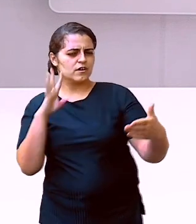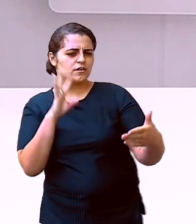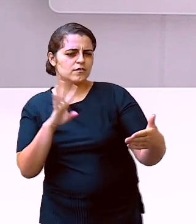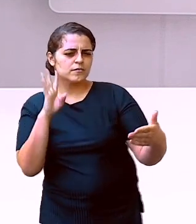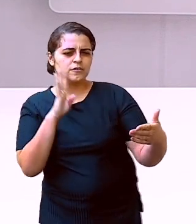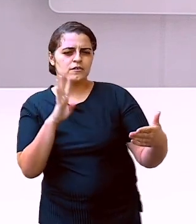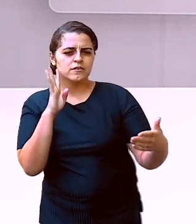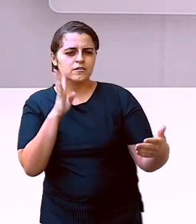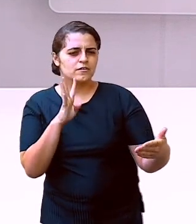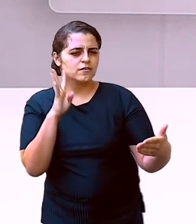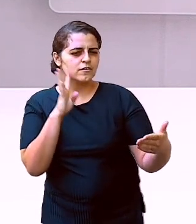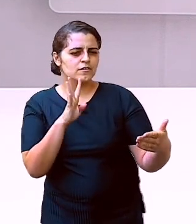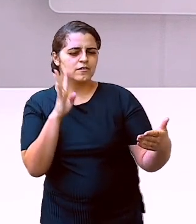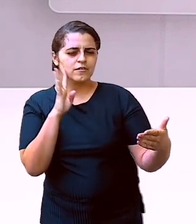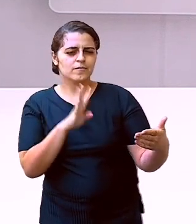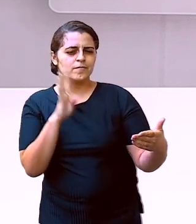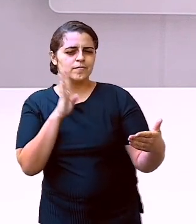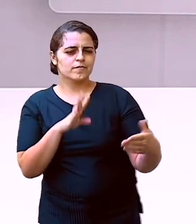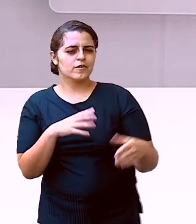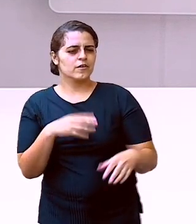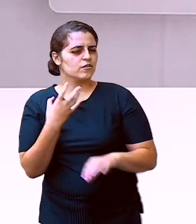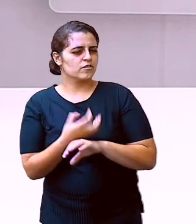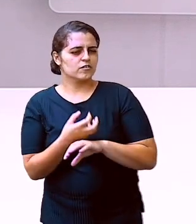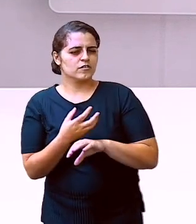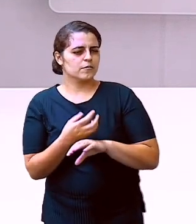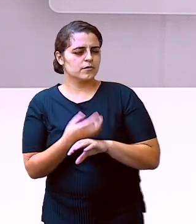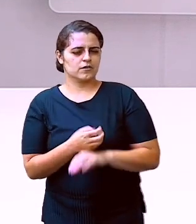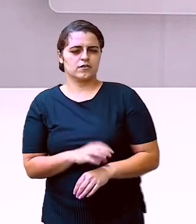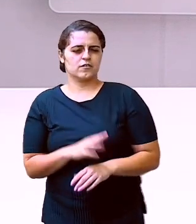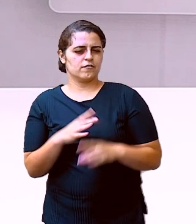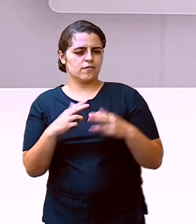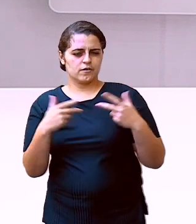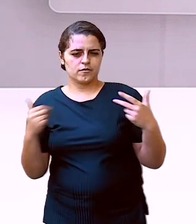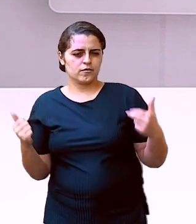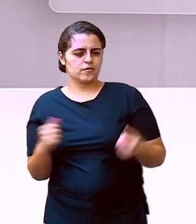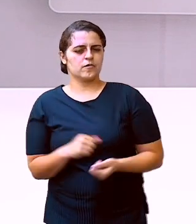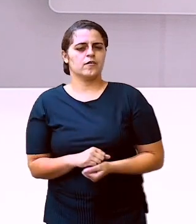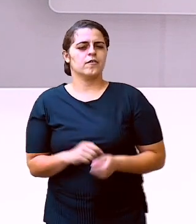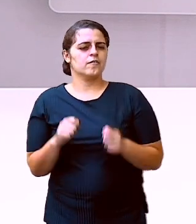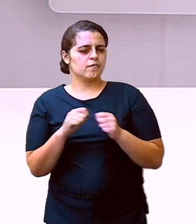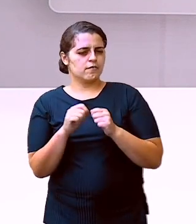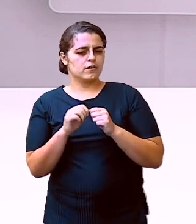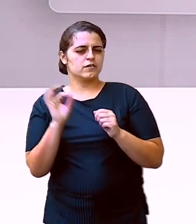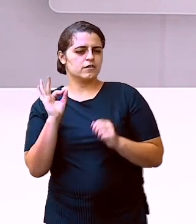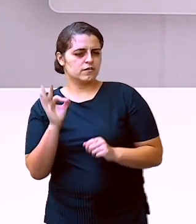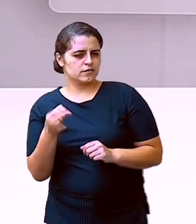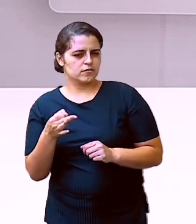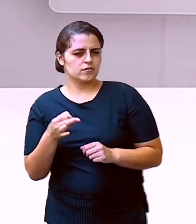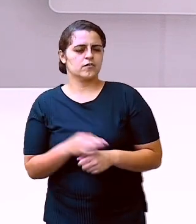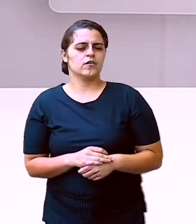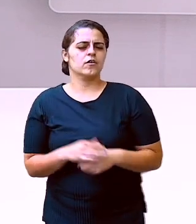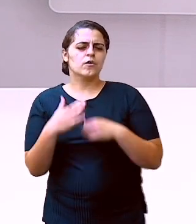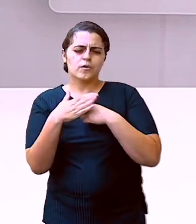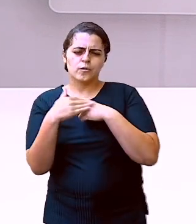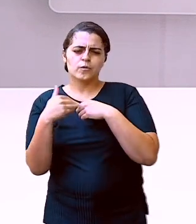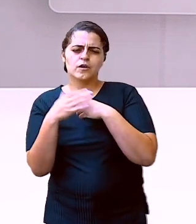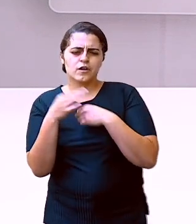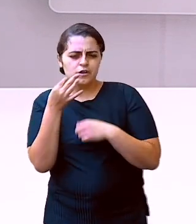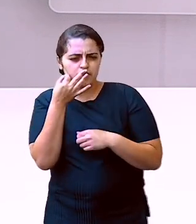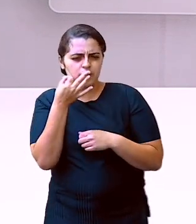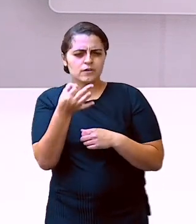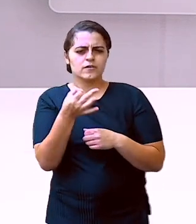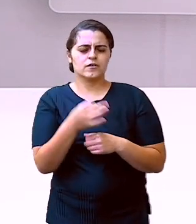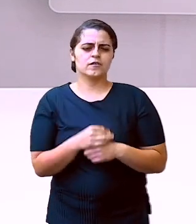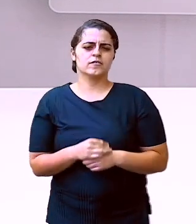vai encontrar todas as atividades, de todos os conteúdos. Faça direitinho, com carinho e